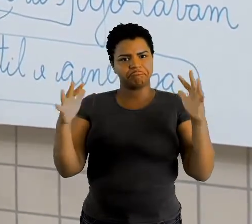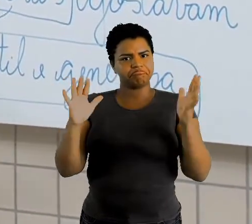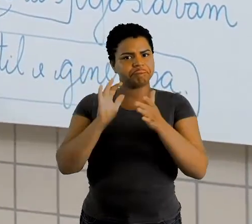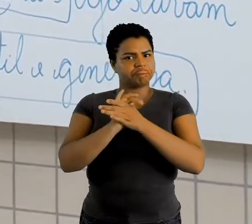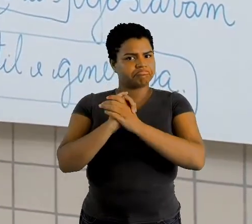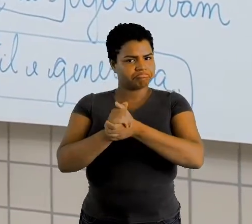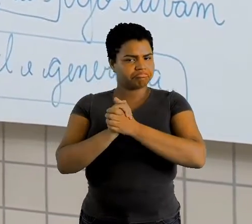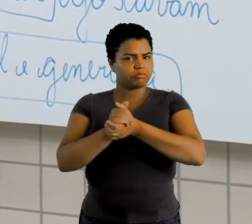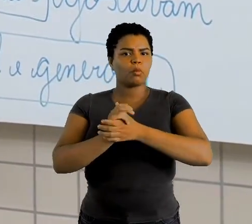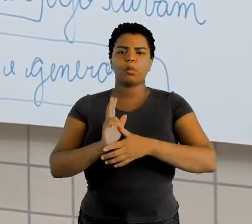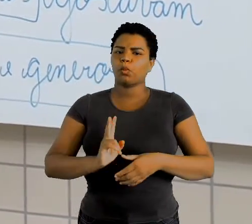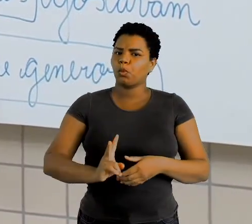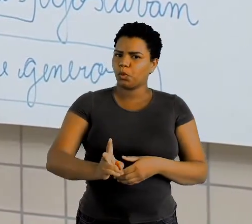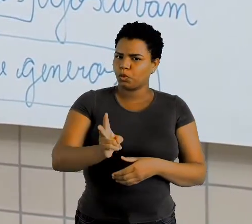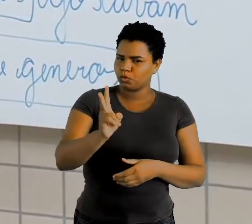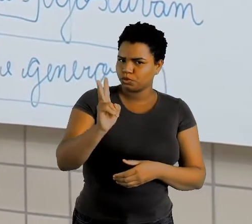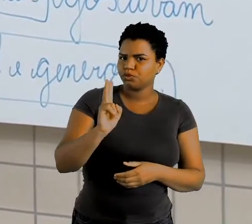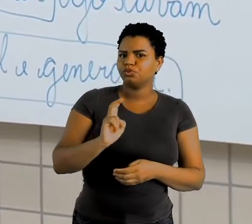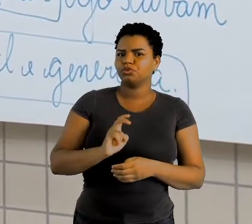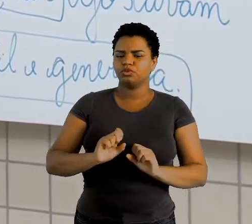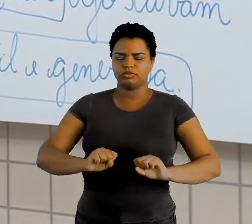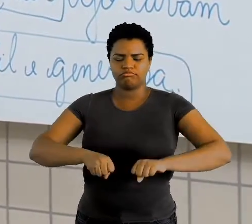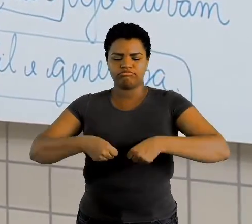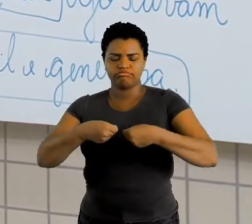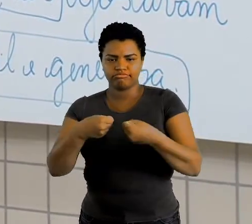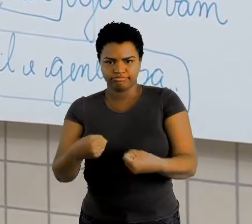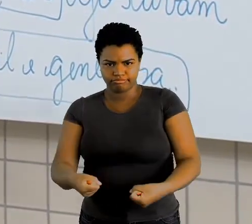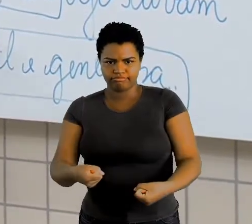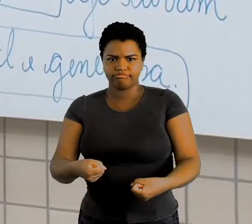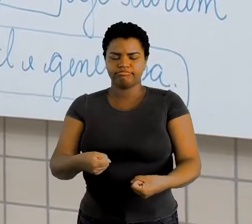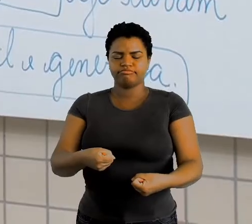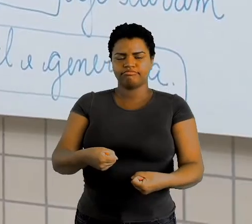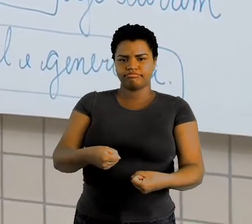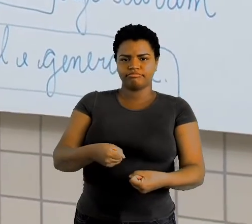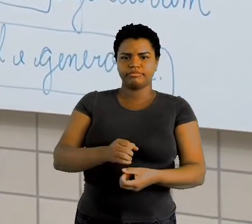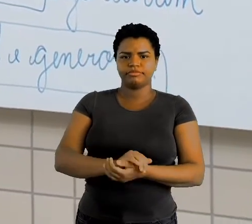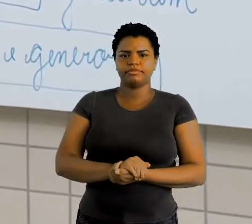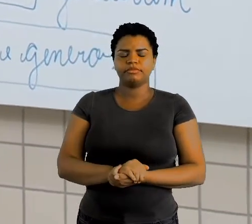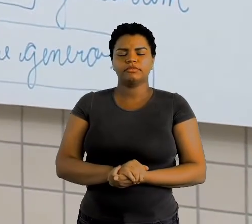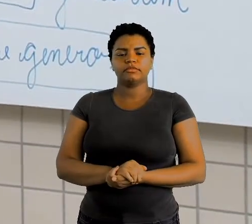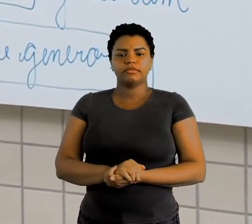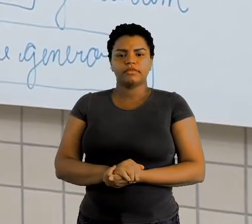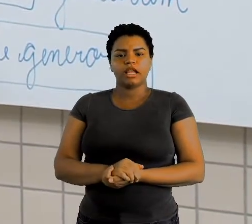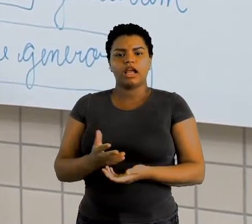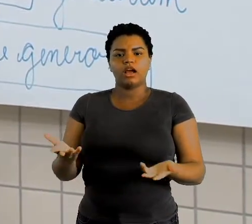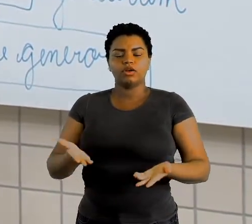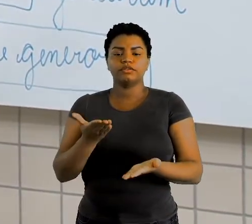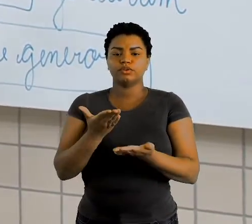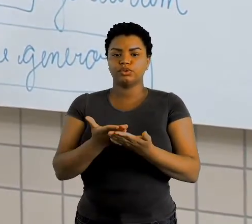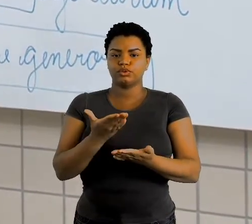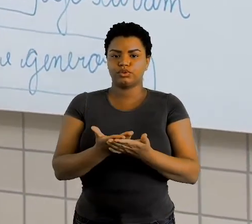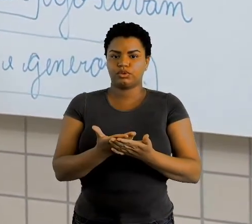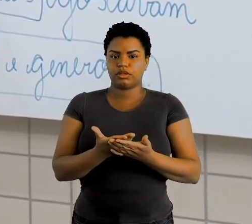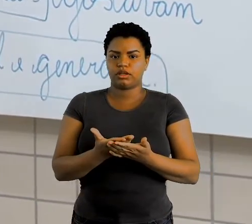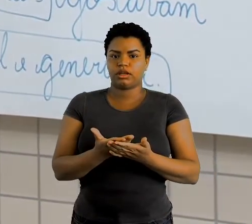Continue assim, continue se esforçando e vamos agora trabalhar a questão das